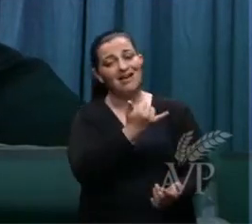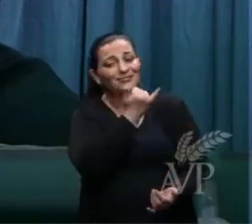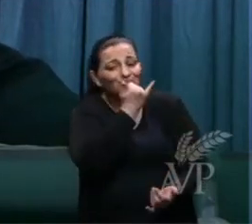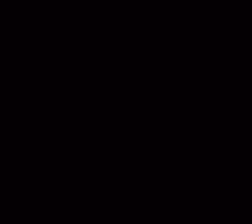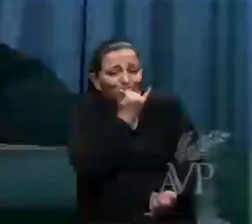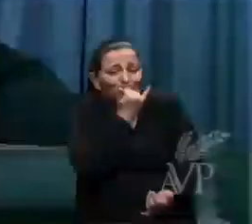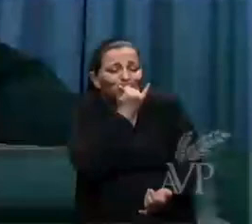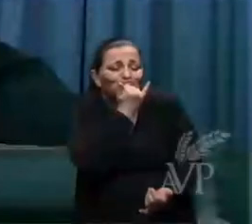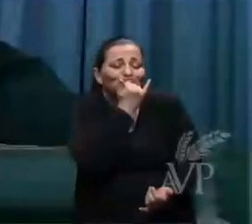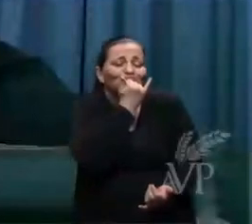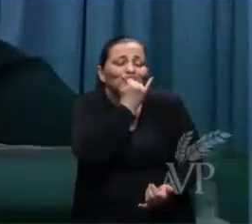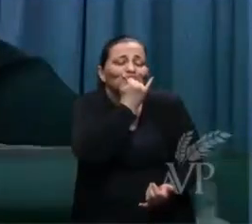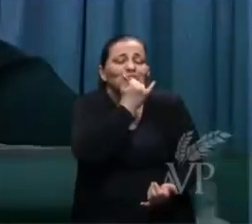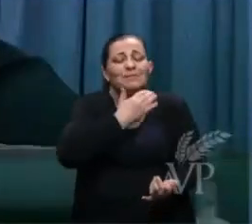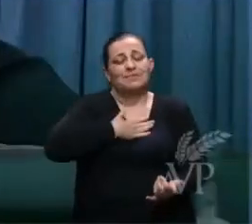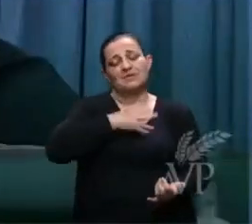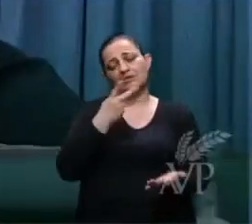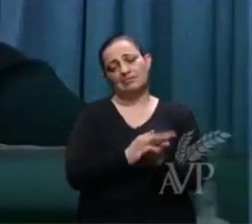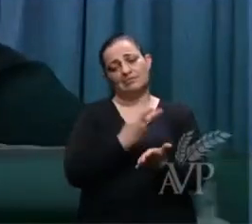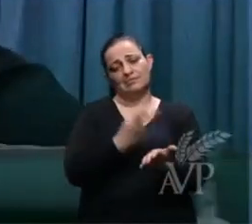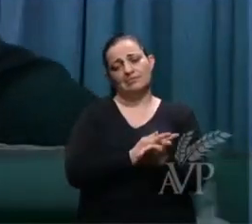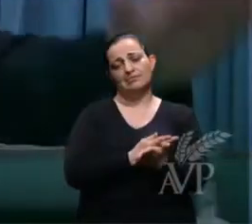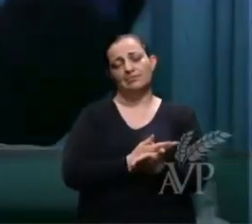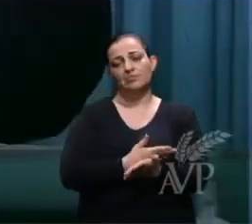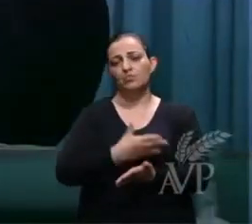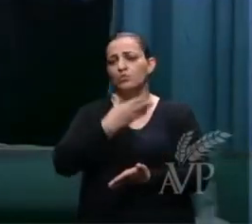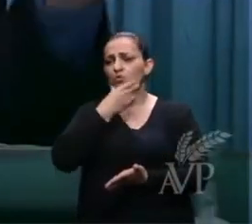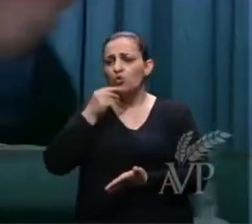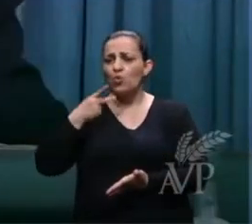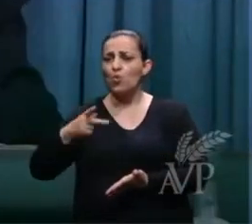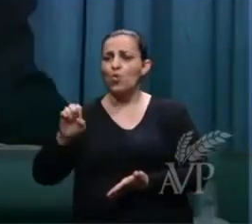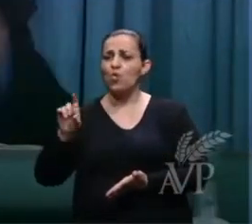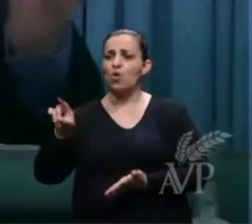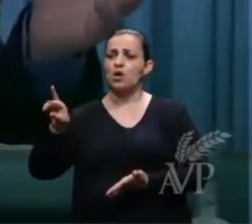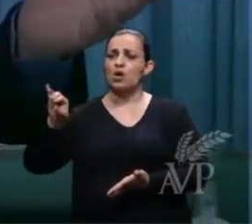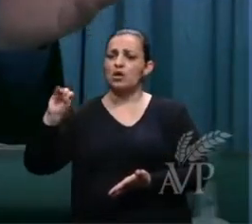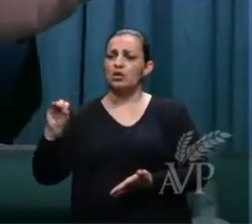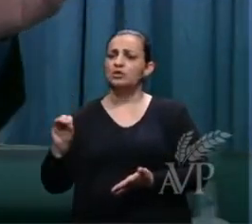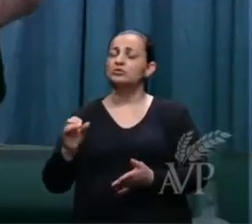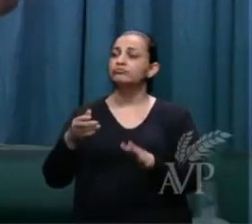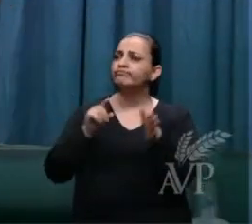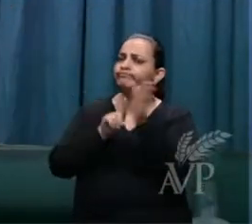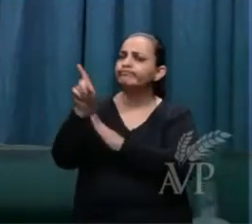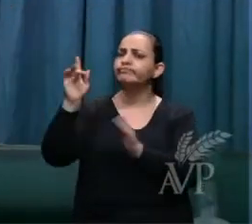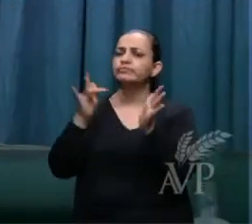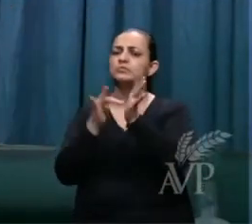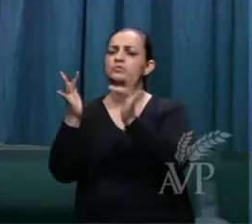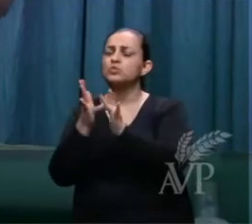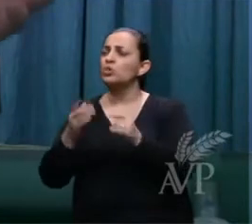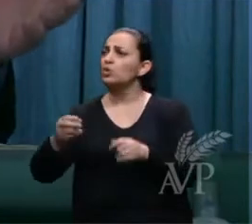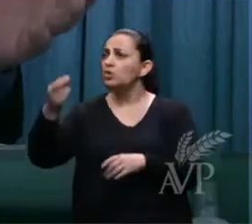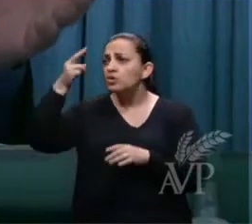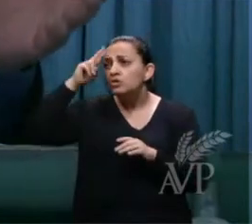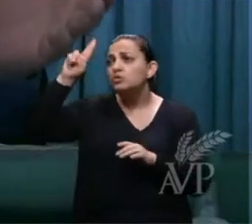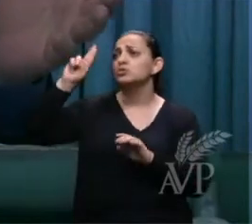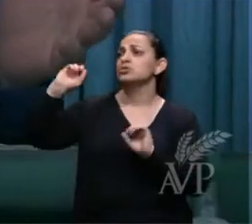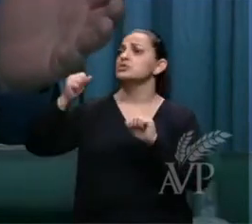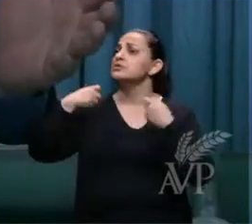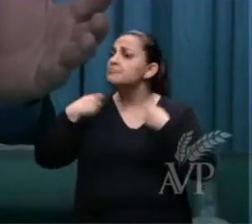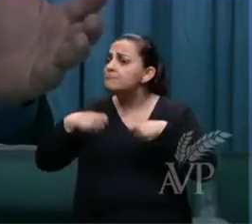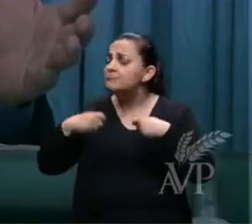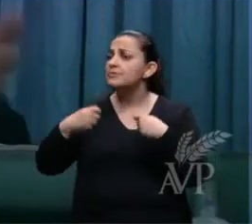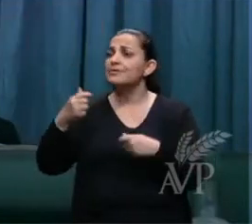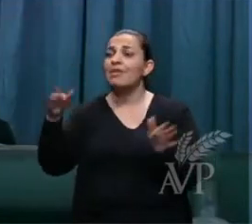desculpa Pedro disse senhor até sete vezes devo eu perdoar Jesus disse não digo até